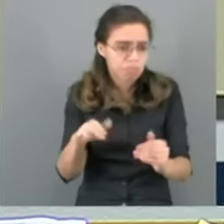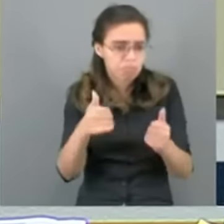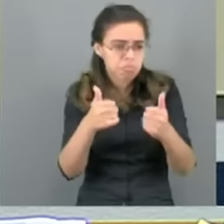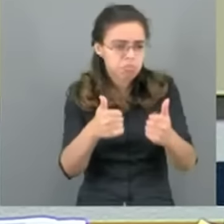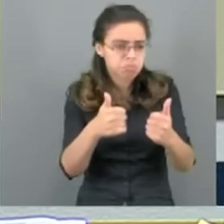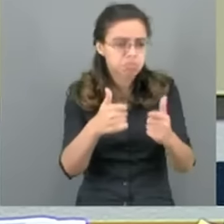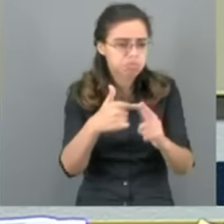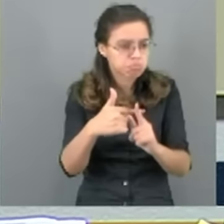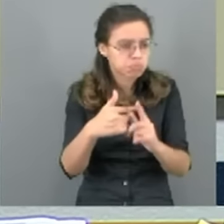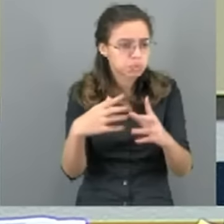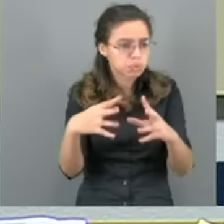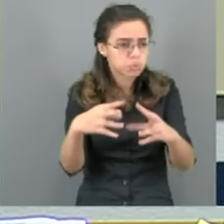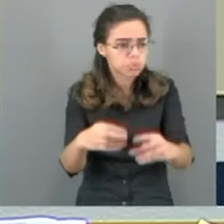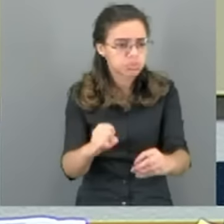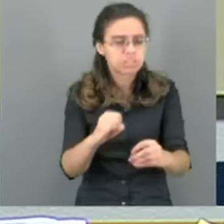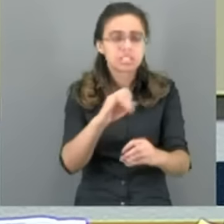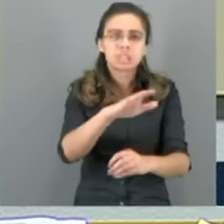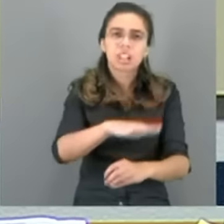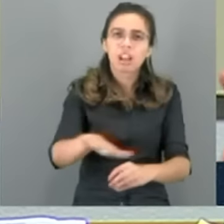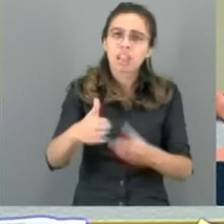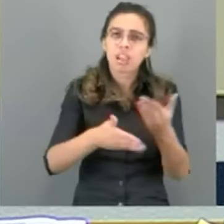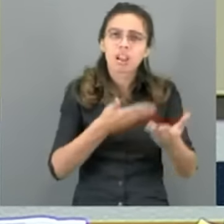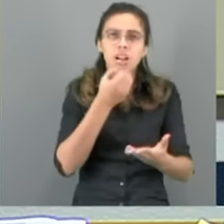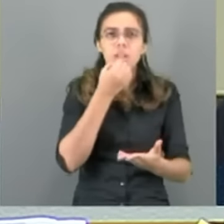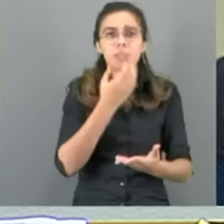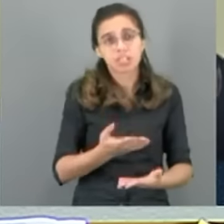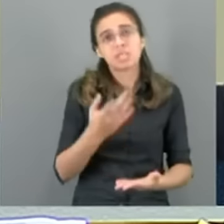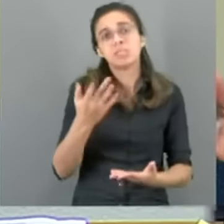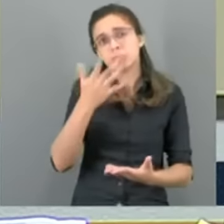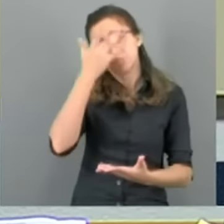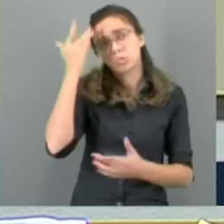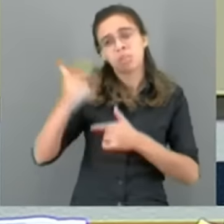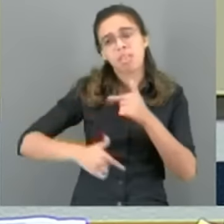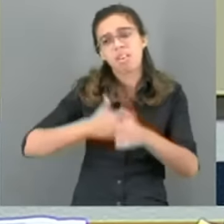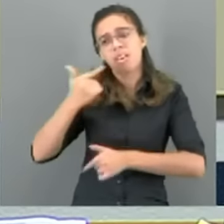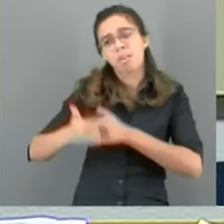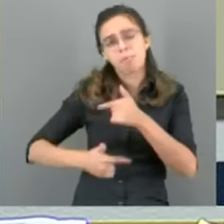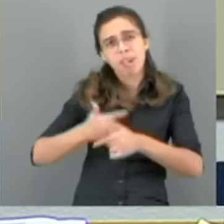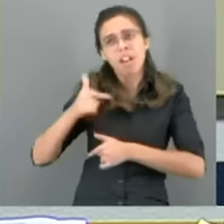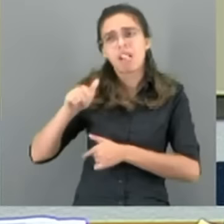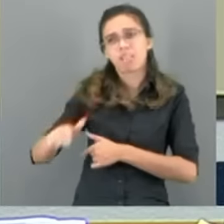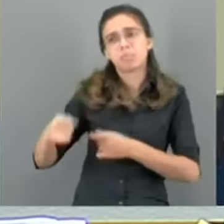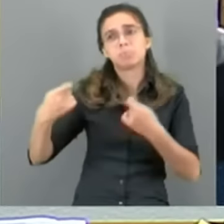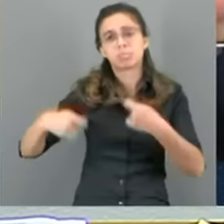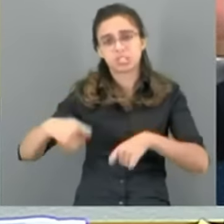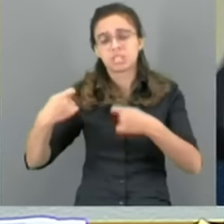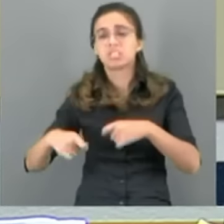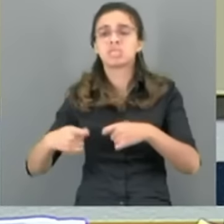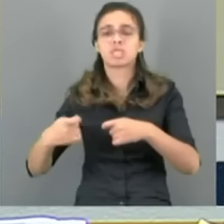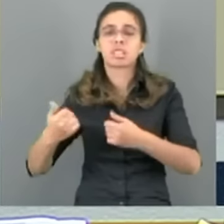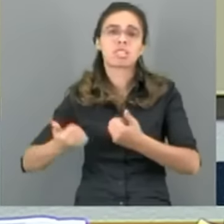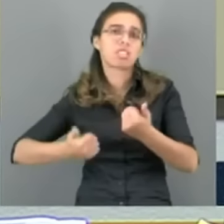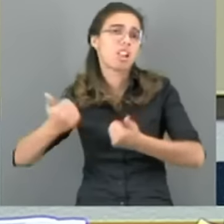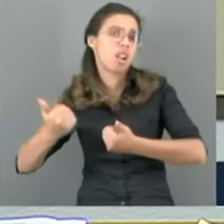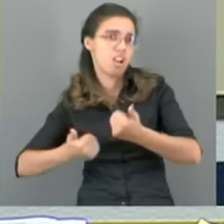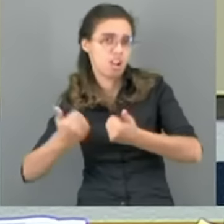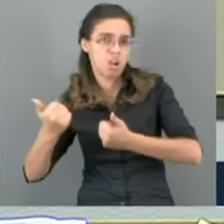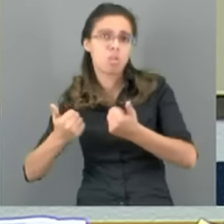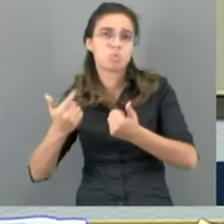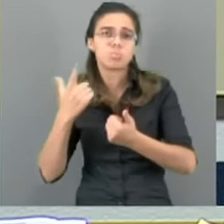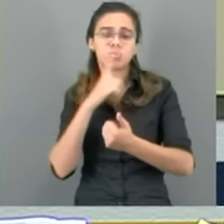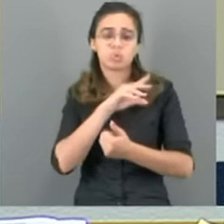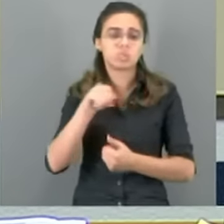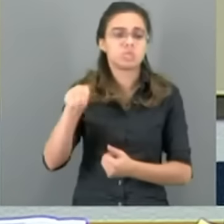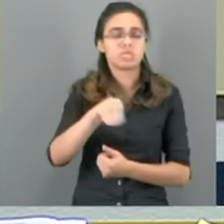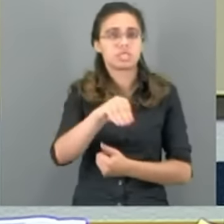que a criança está sendo tratada e tal. E eles precisavam de alguma coisa para se locomover. E isso, a senhora distribuiu,